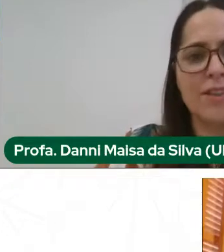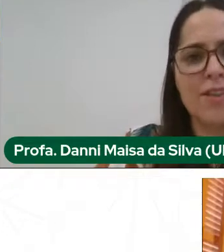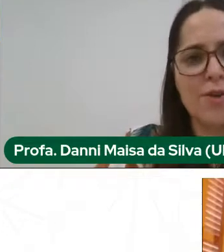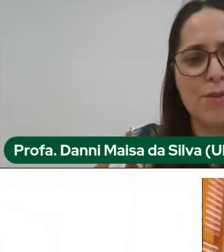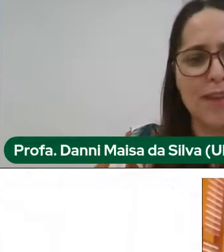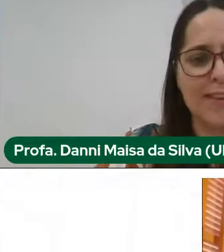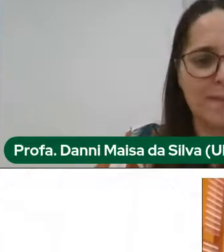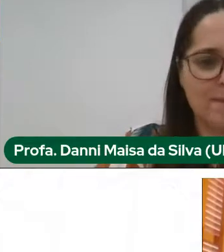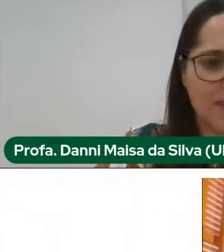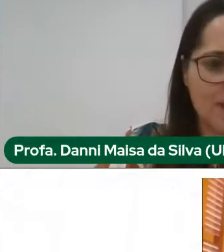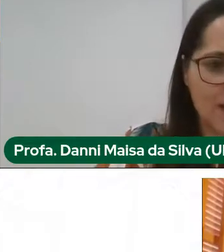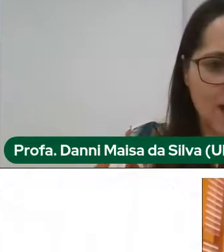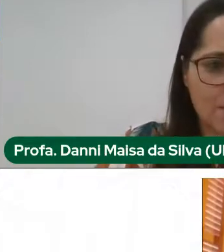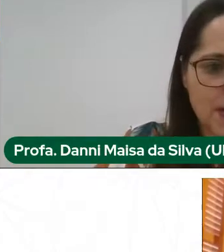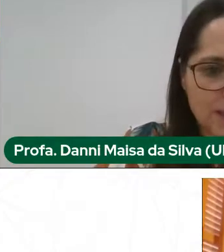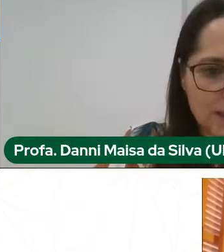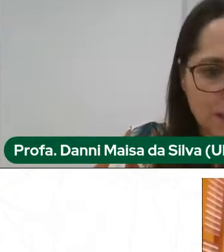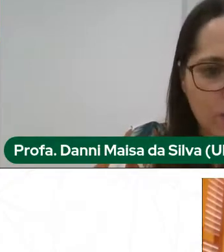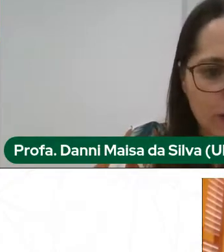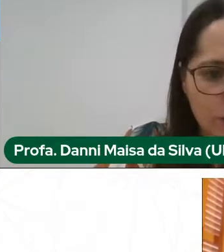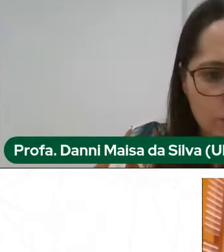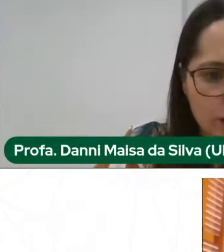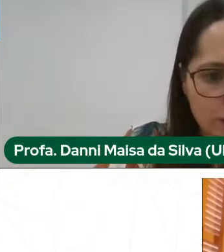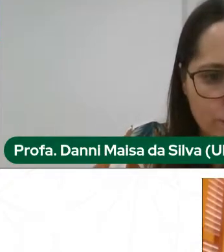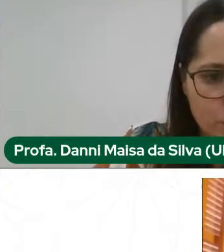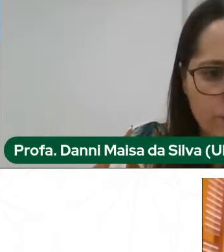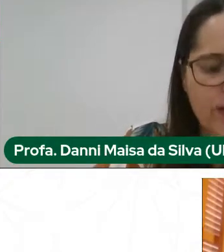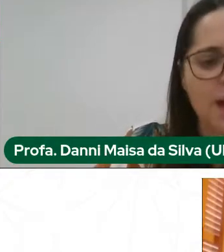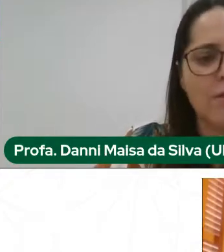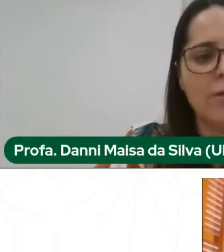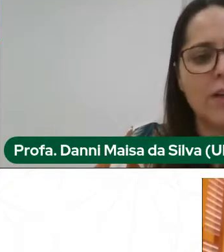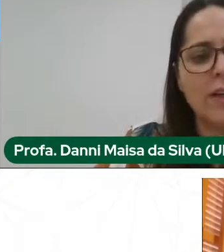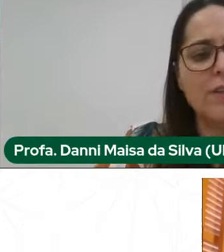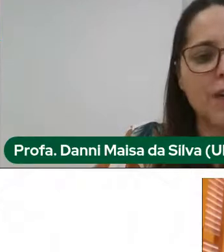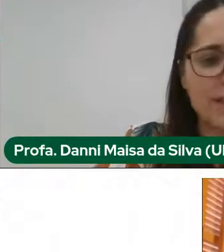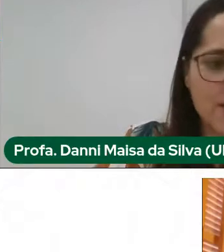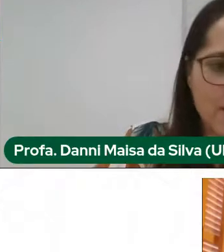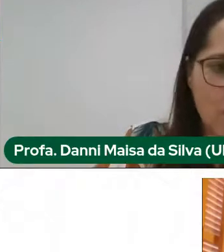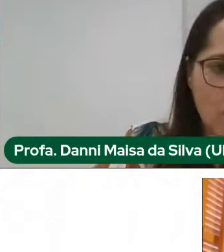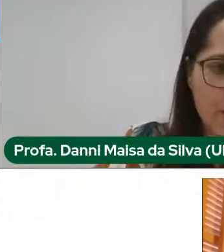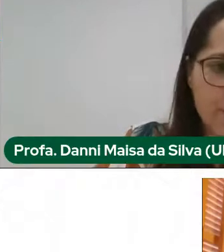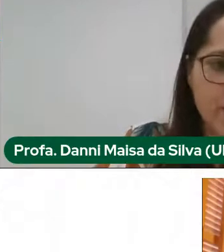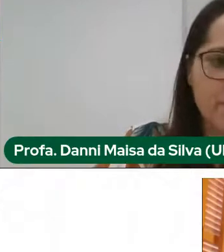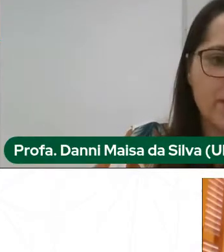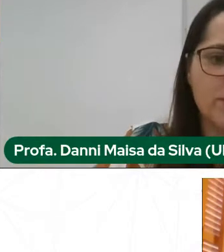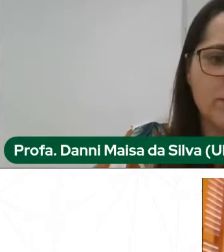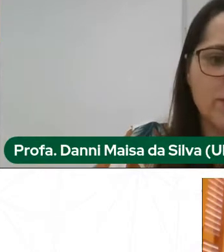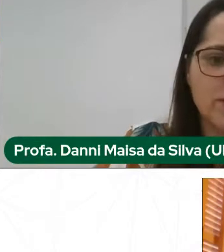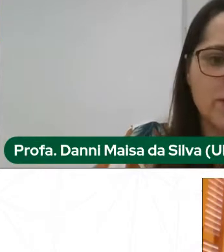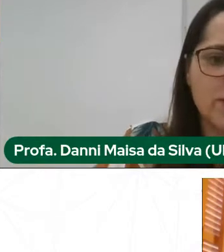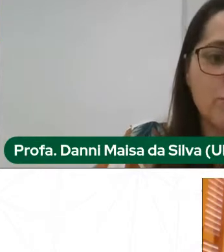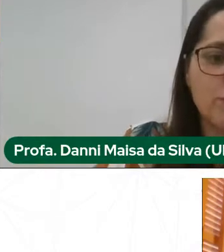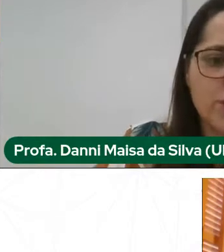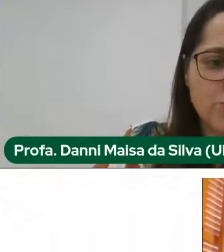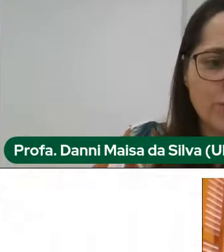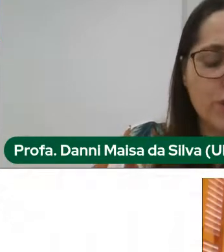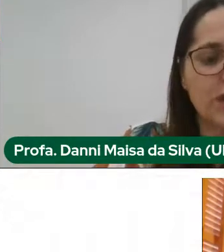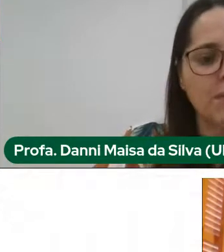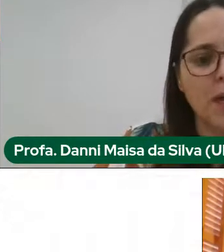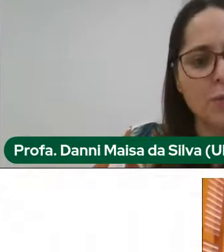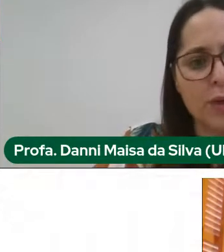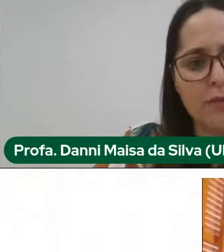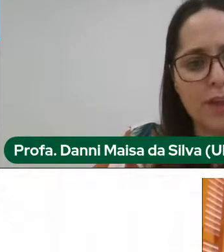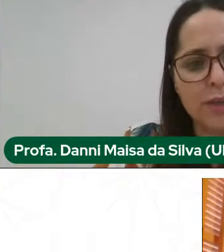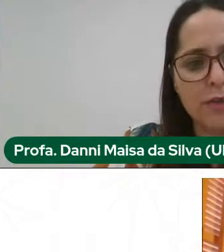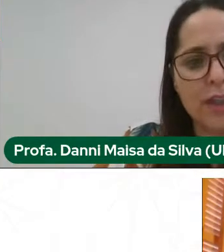para vocês anteriormente. A Brenda, então, é a aluna responsável, vai iniciar o compartilhamento do vídeo que